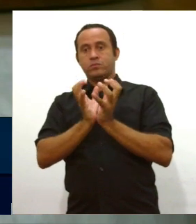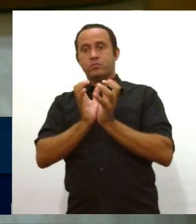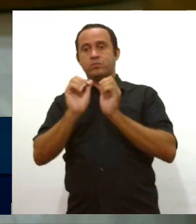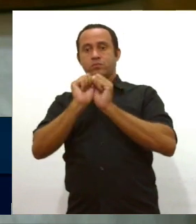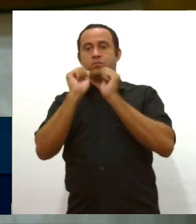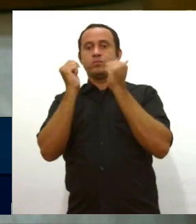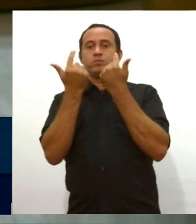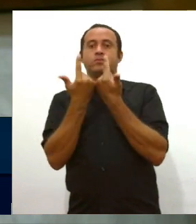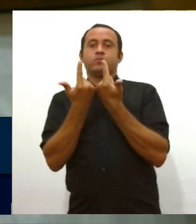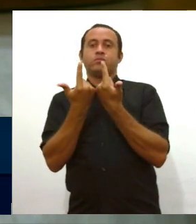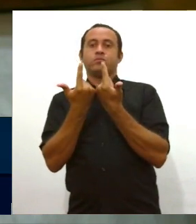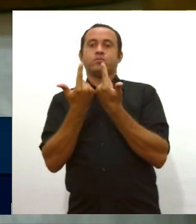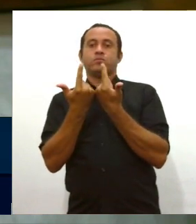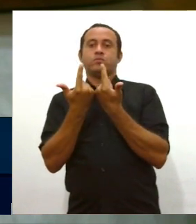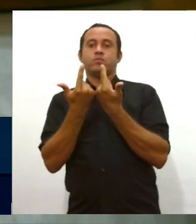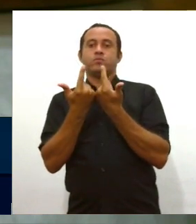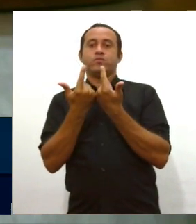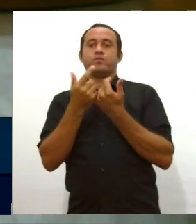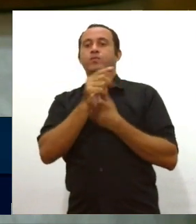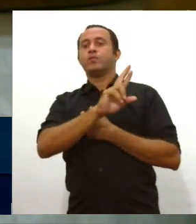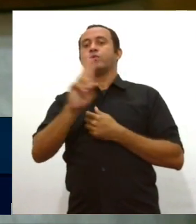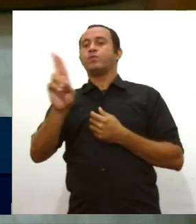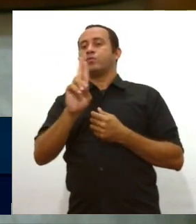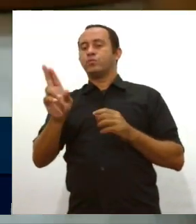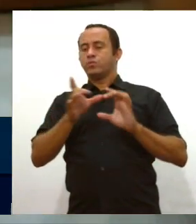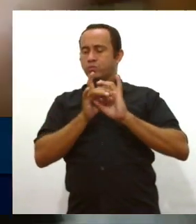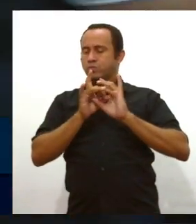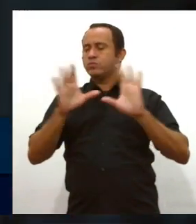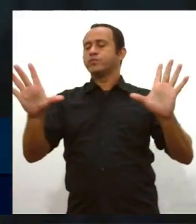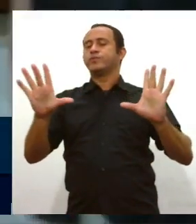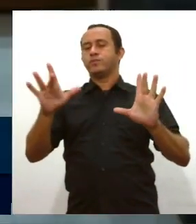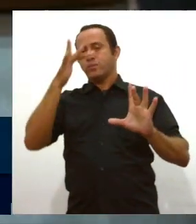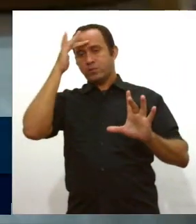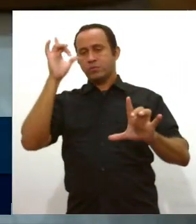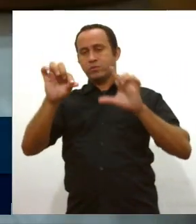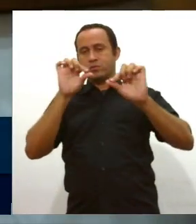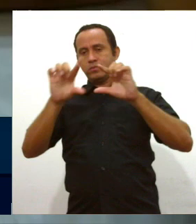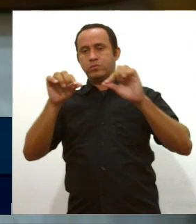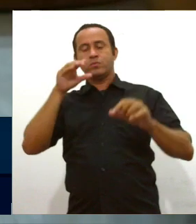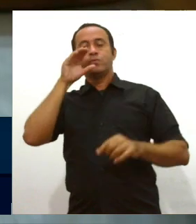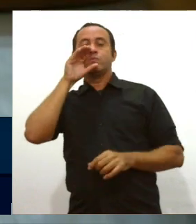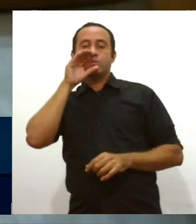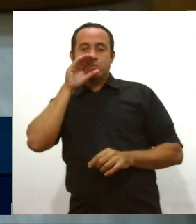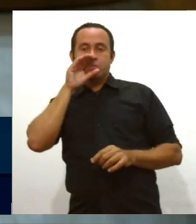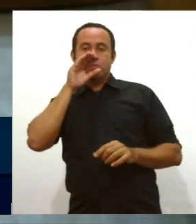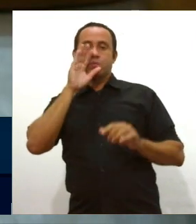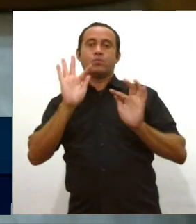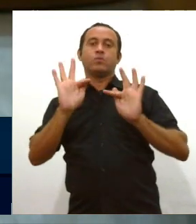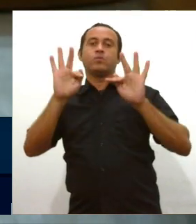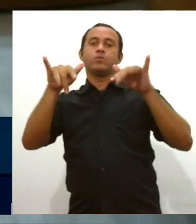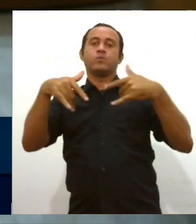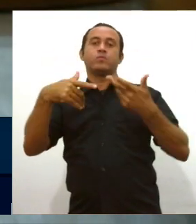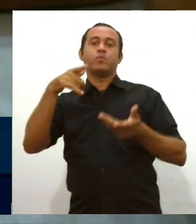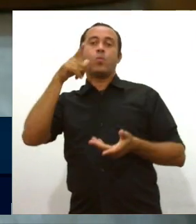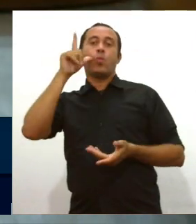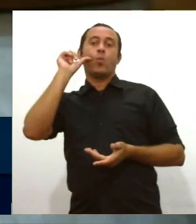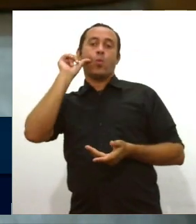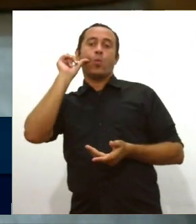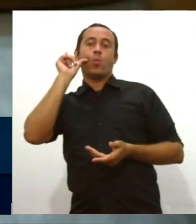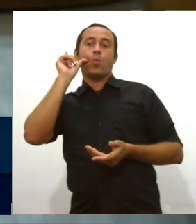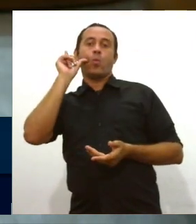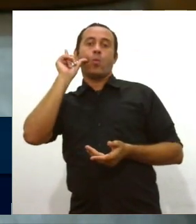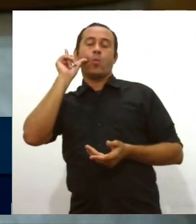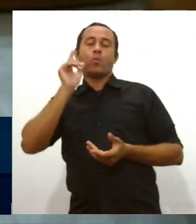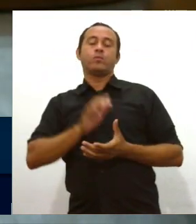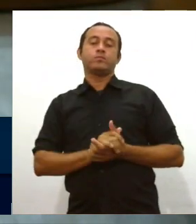Assembleia Legislativa, e que coloca o seu nome à disposição do povo bom de socorro. Finalizamos ontem a nossa